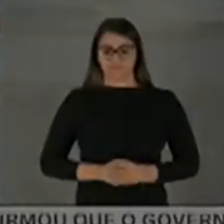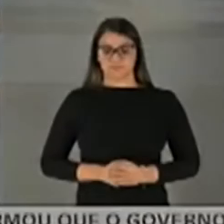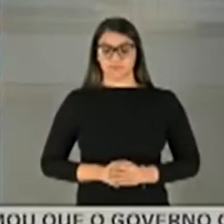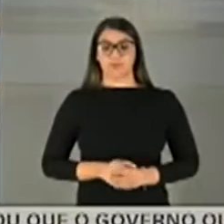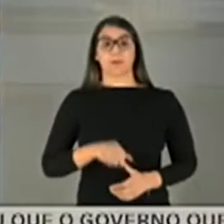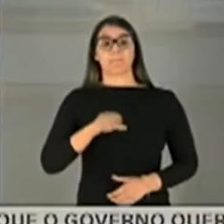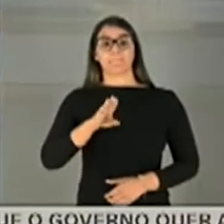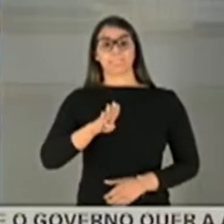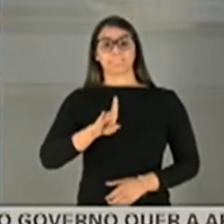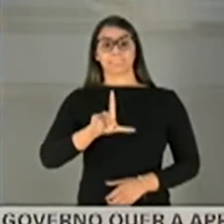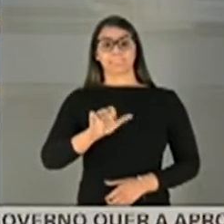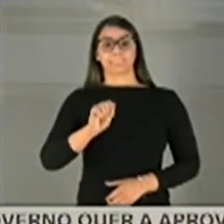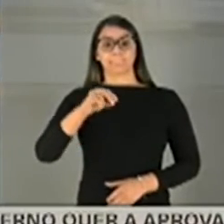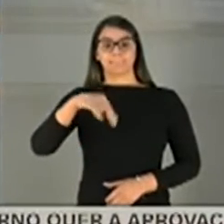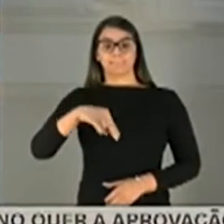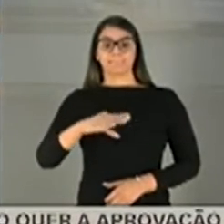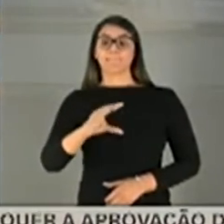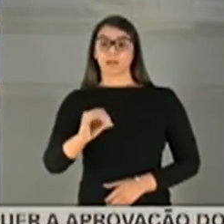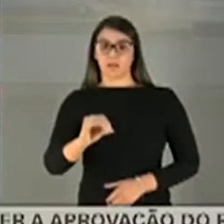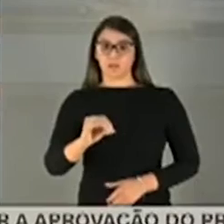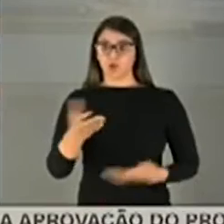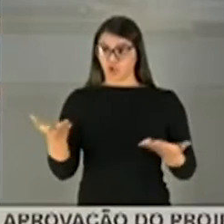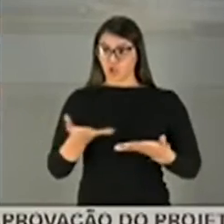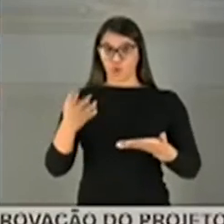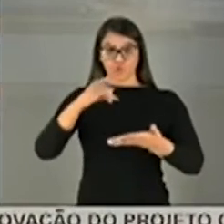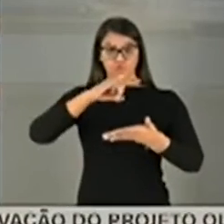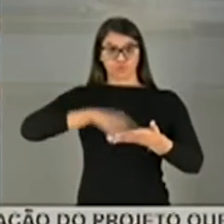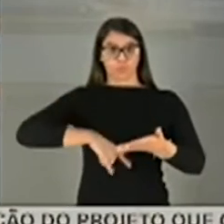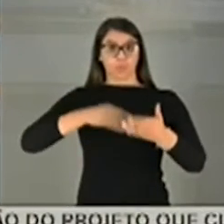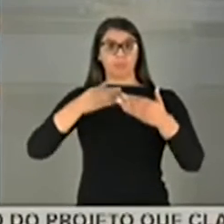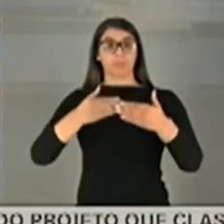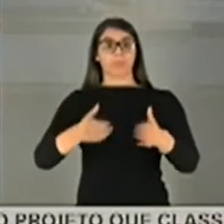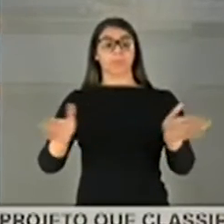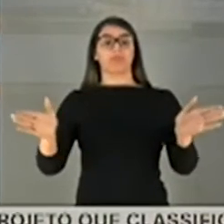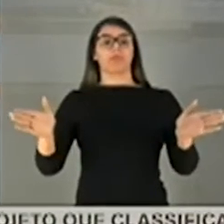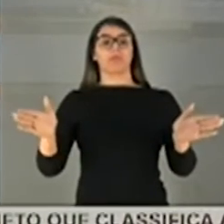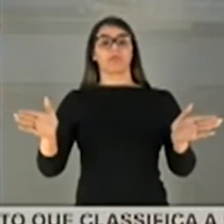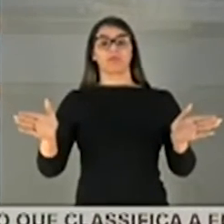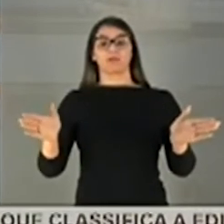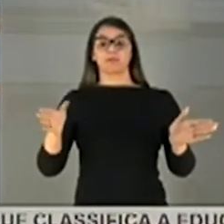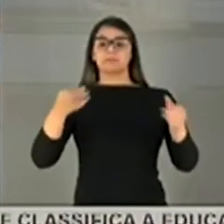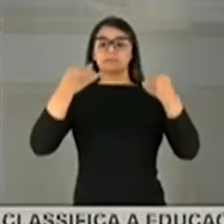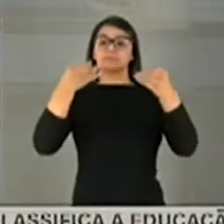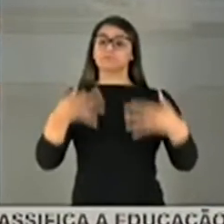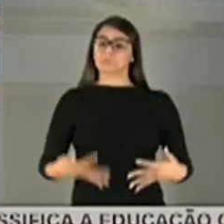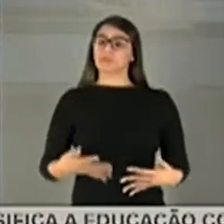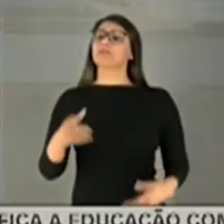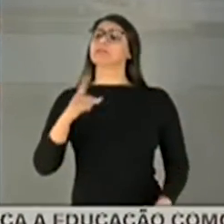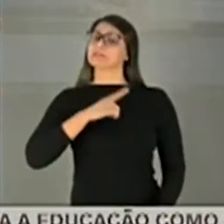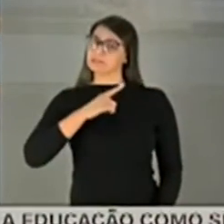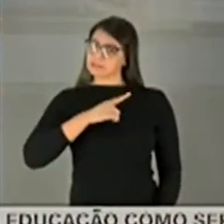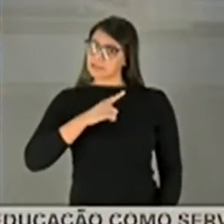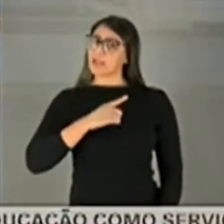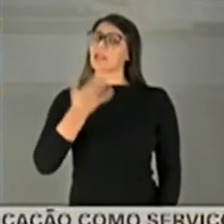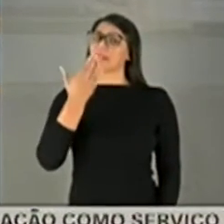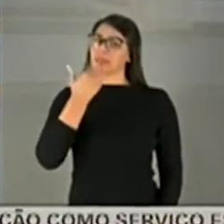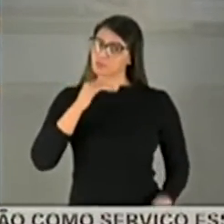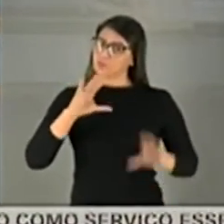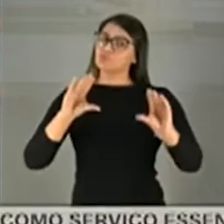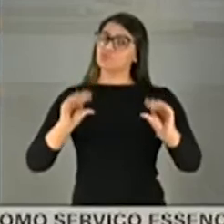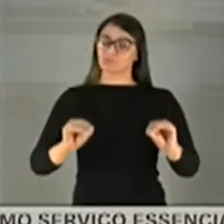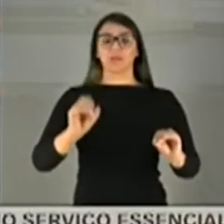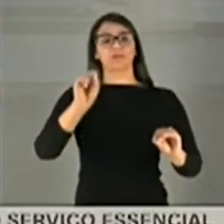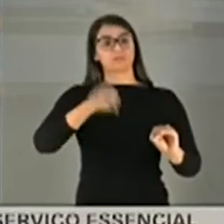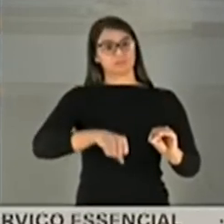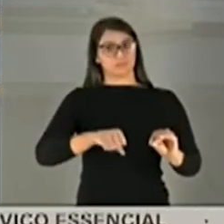O branco que soltou hoje uma nota, soltou uma nota falando que teve esse jantar. Até